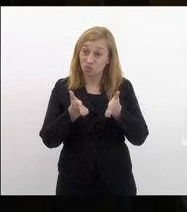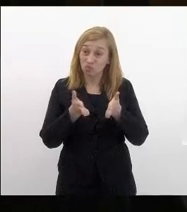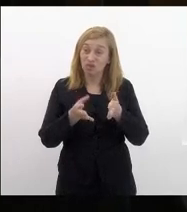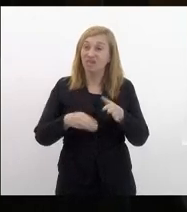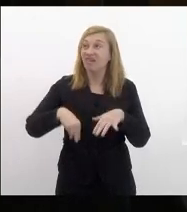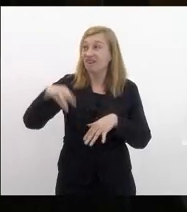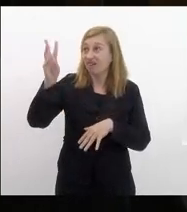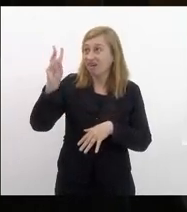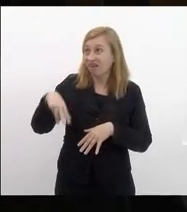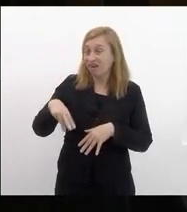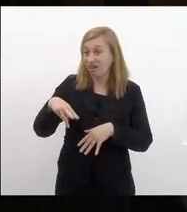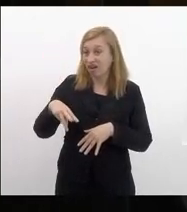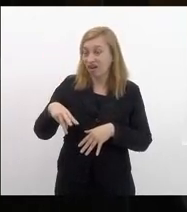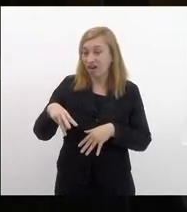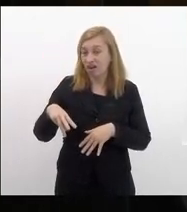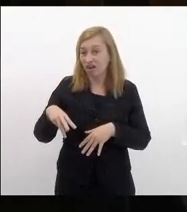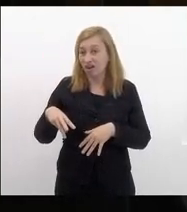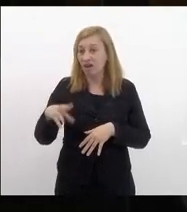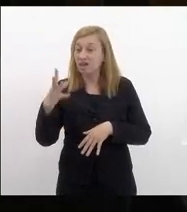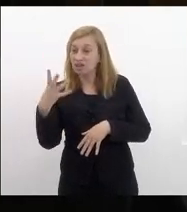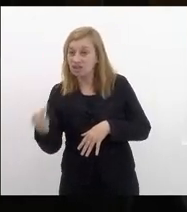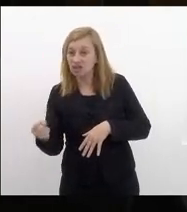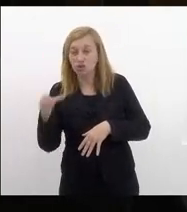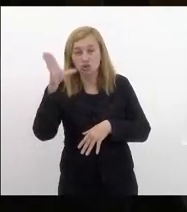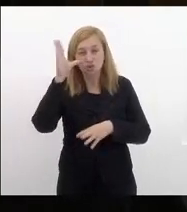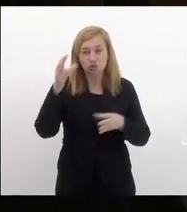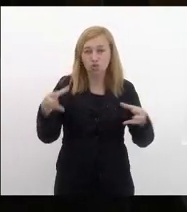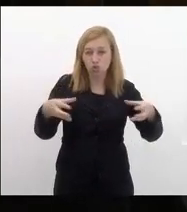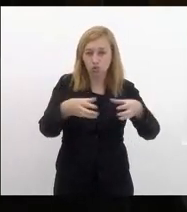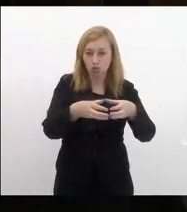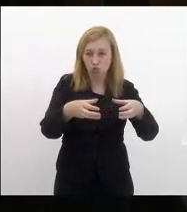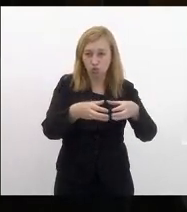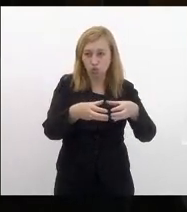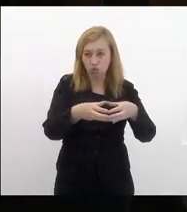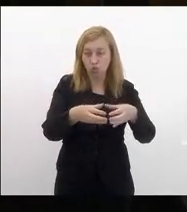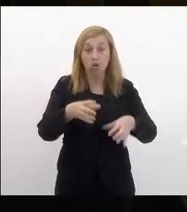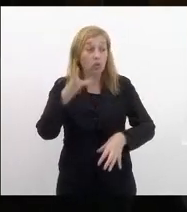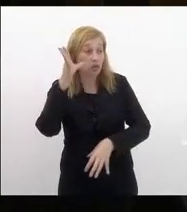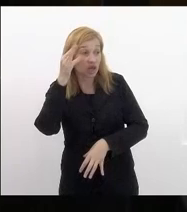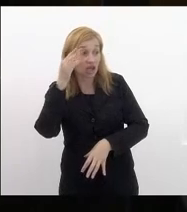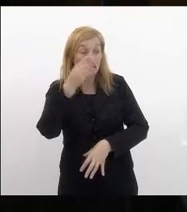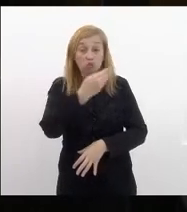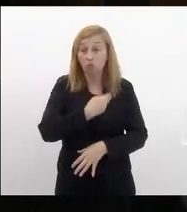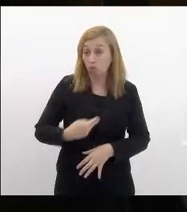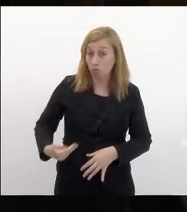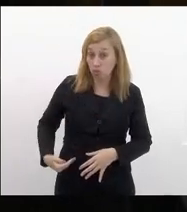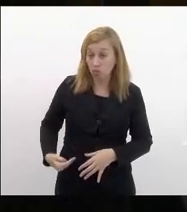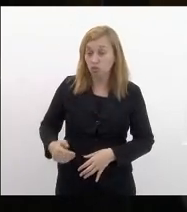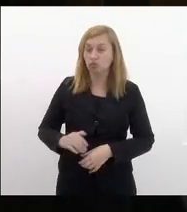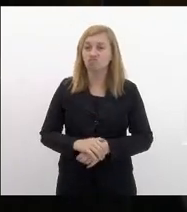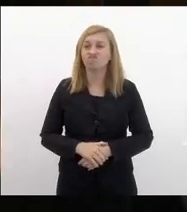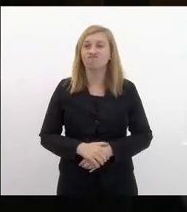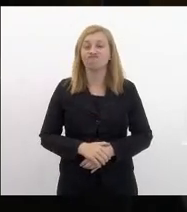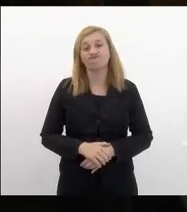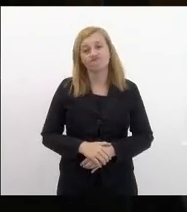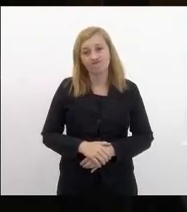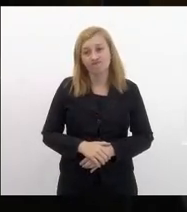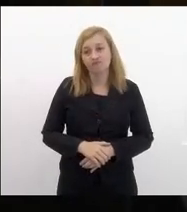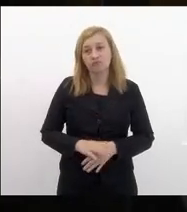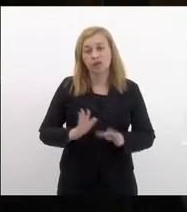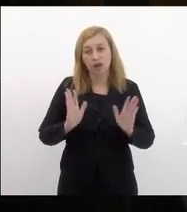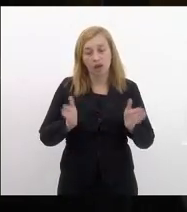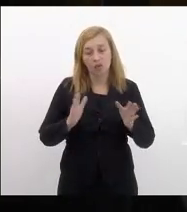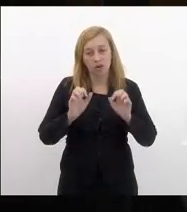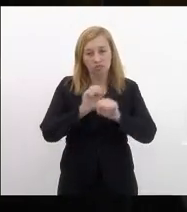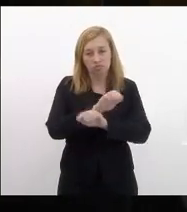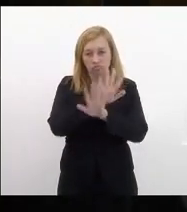defende os interesses coletivos o interesse público ela se coloca agora com